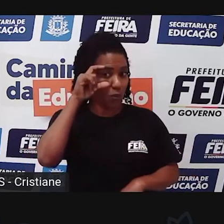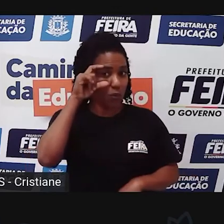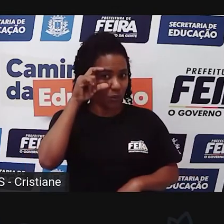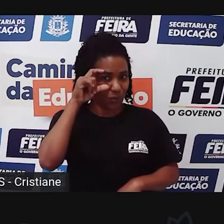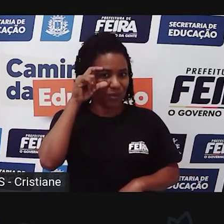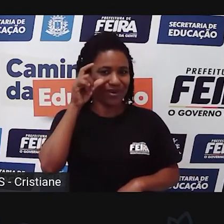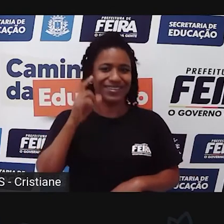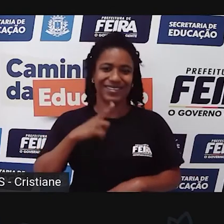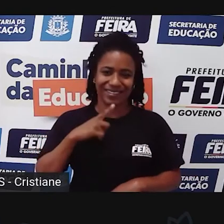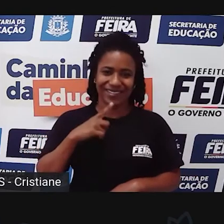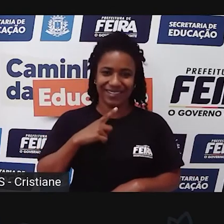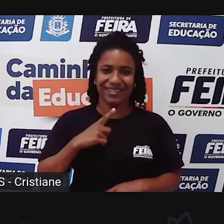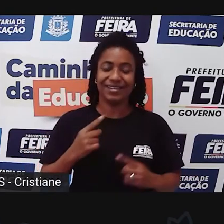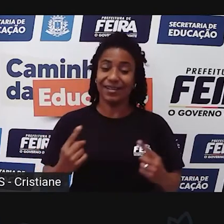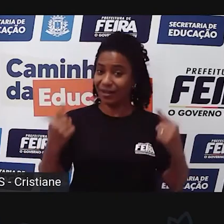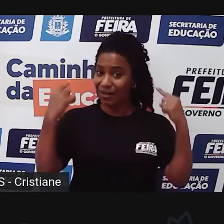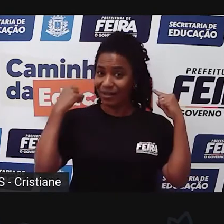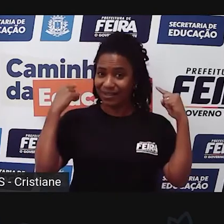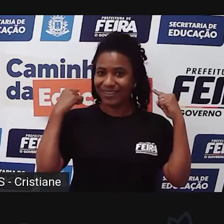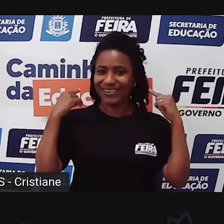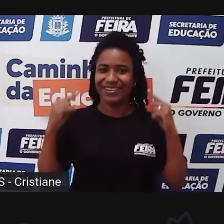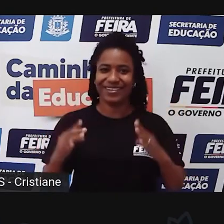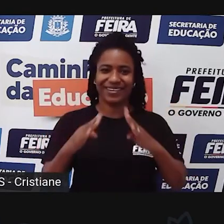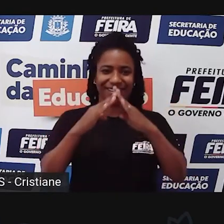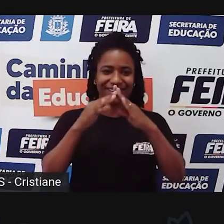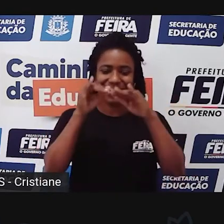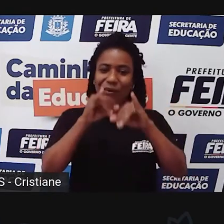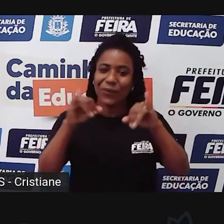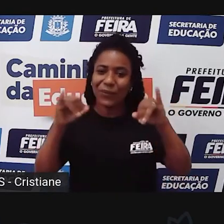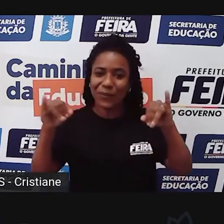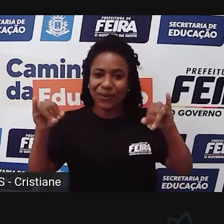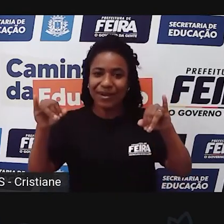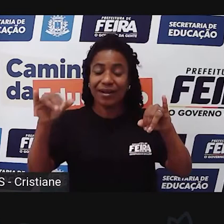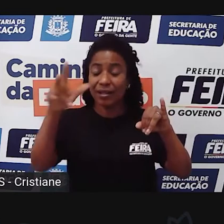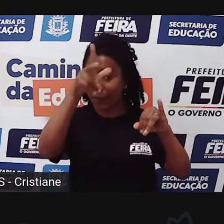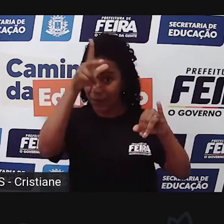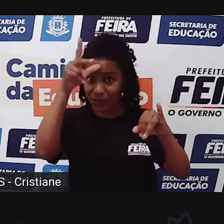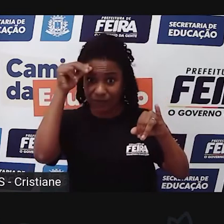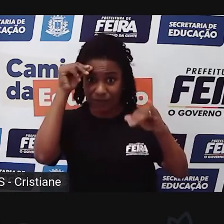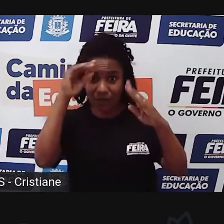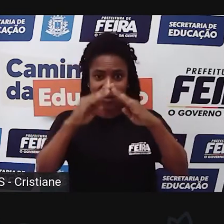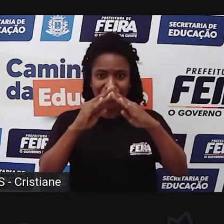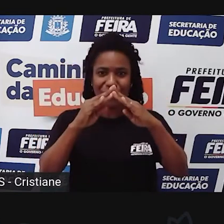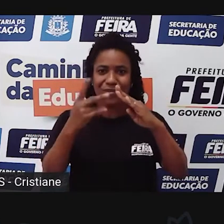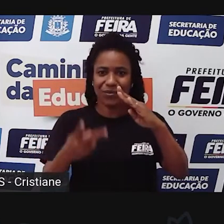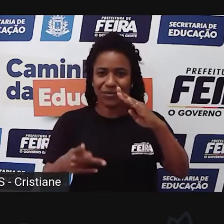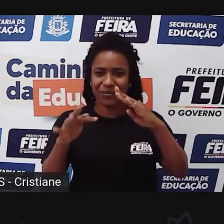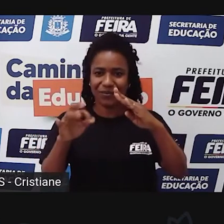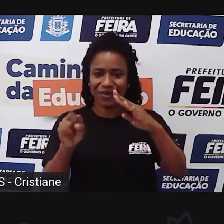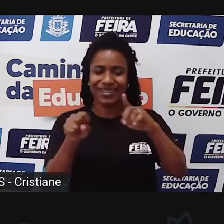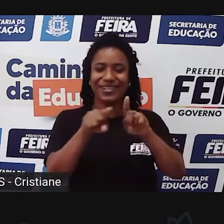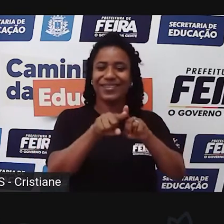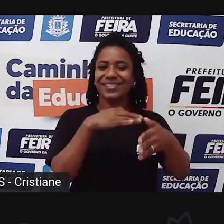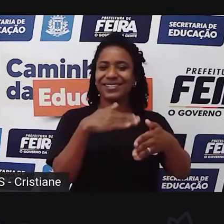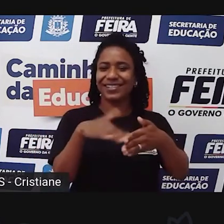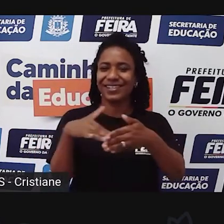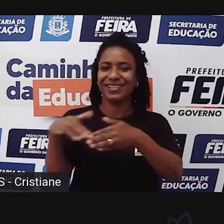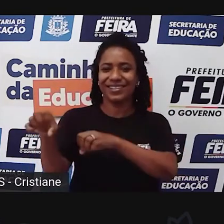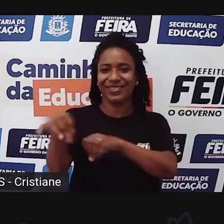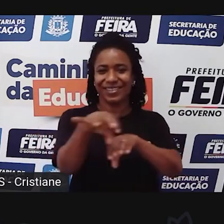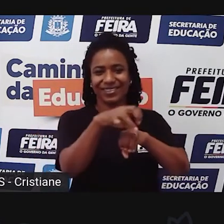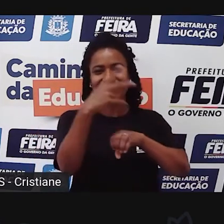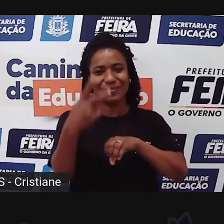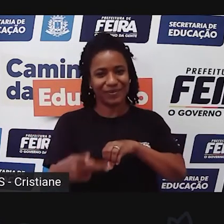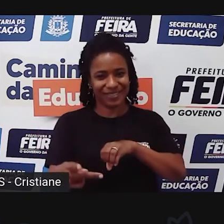Atrás de mim tem o logo da Prefeitura Municipal de Feira de Santana e também da Secretaria de Educação do município.